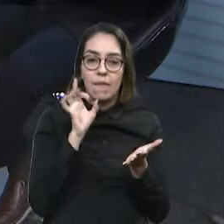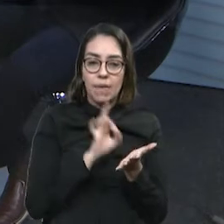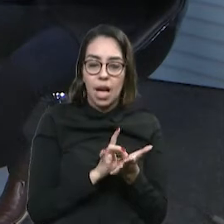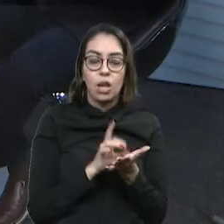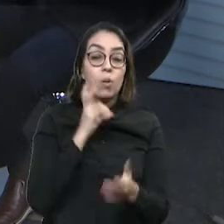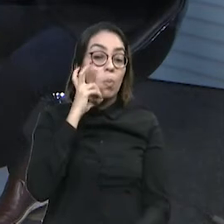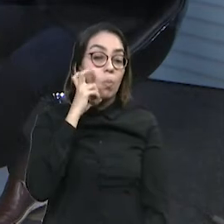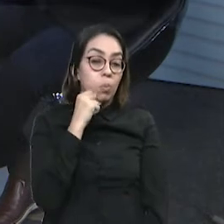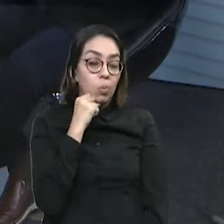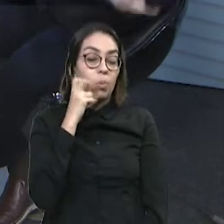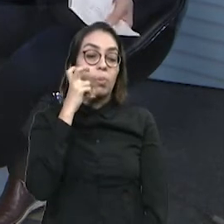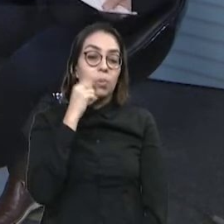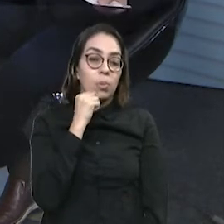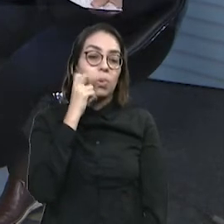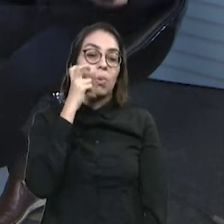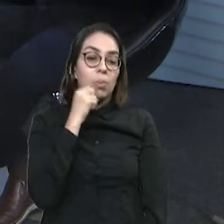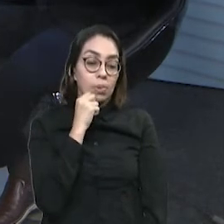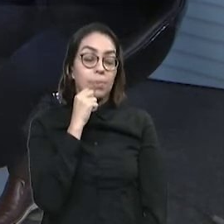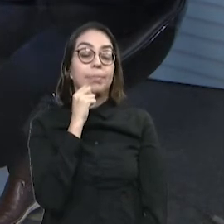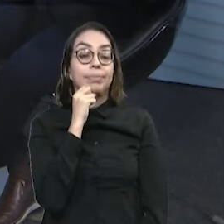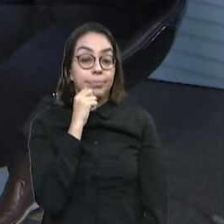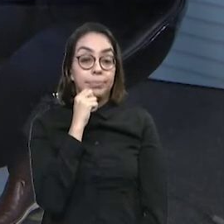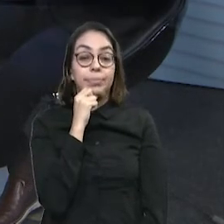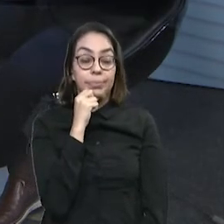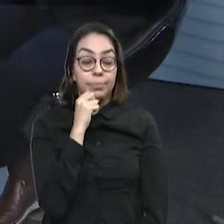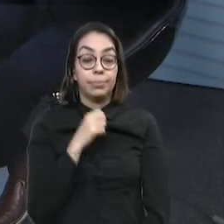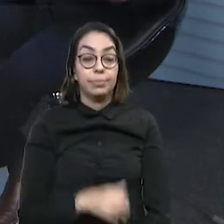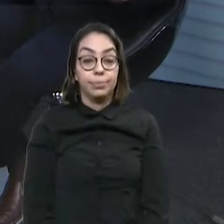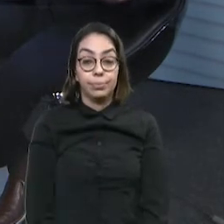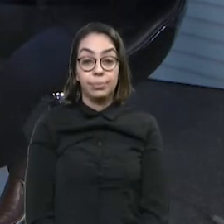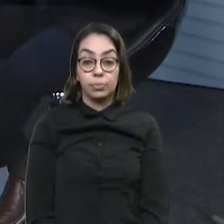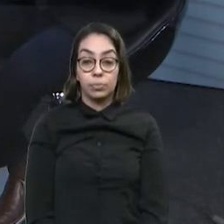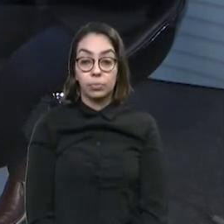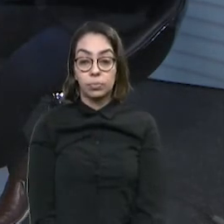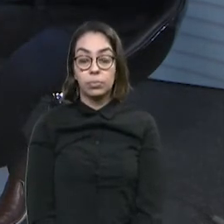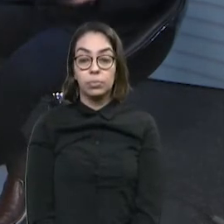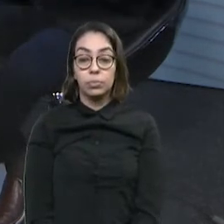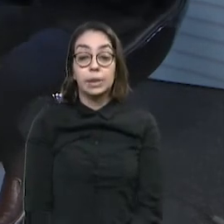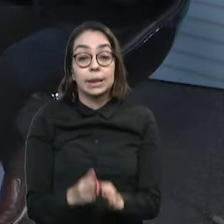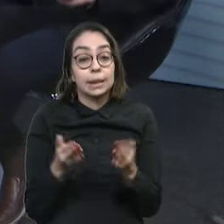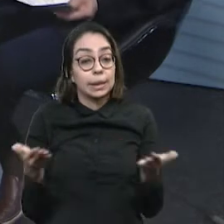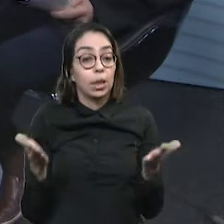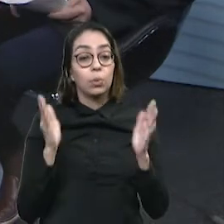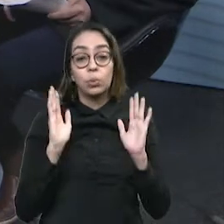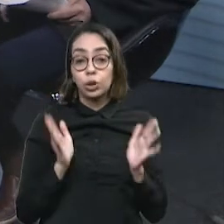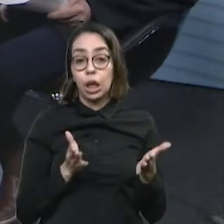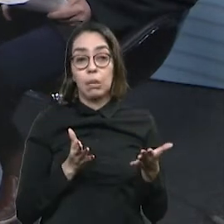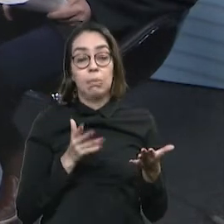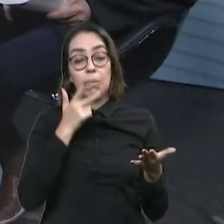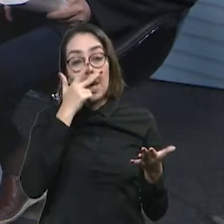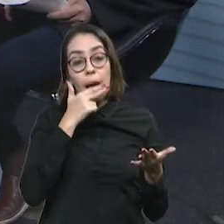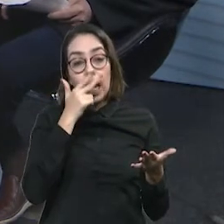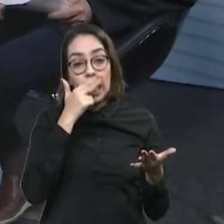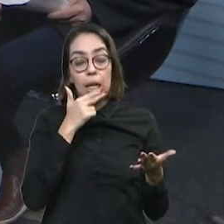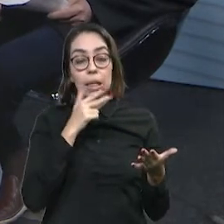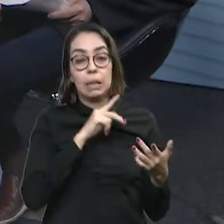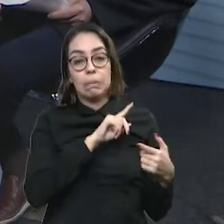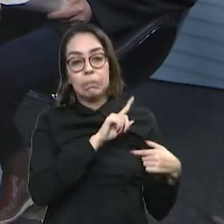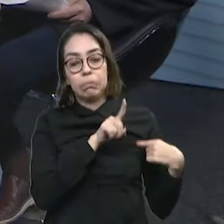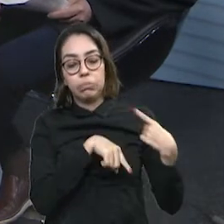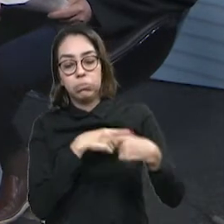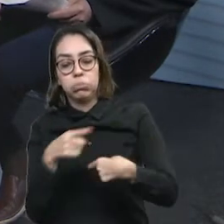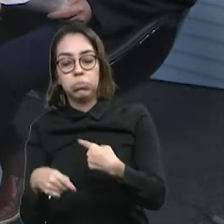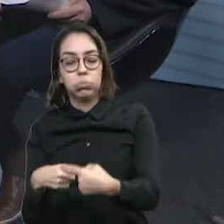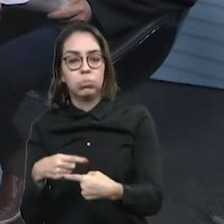porque muitos dos importes são para sustentar máquinas pesadíssimas, né? Máquinas públicas. Então, nós estamos em um ciclo vicioso. A impressão que passa,